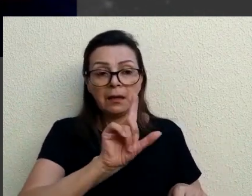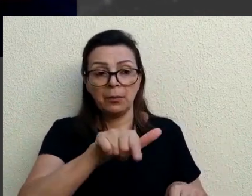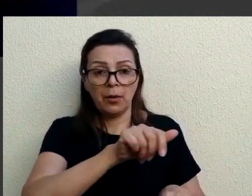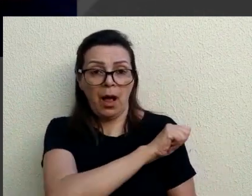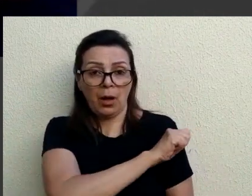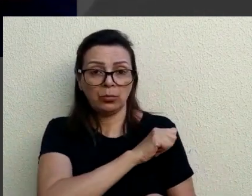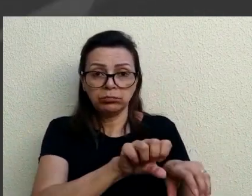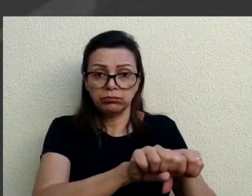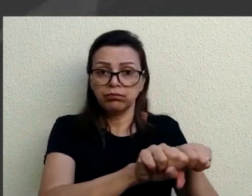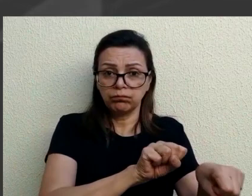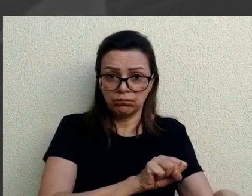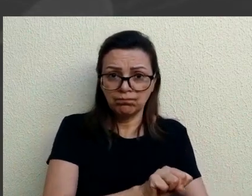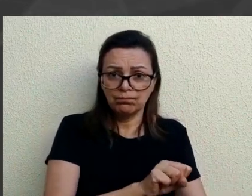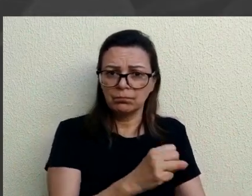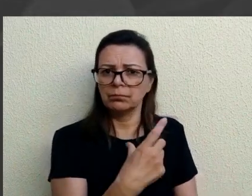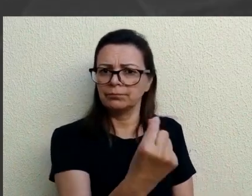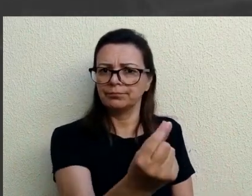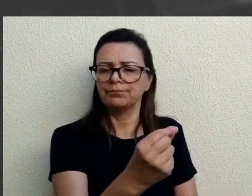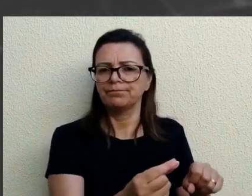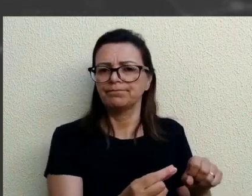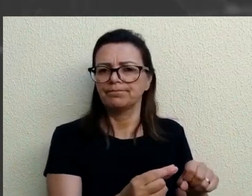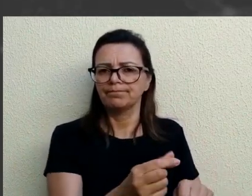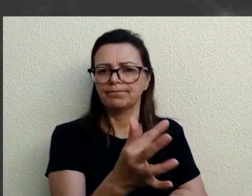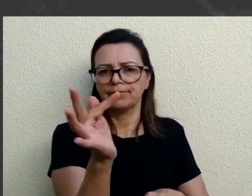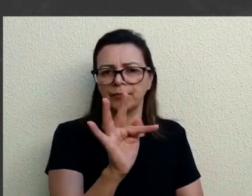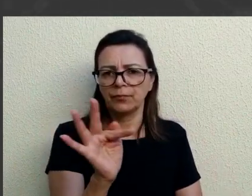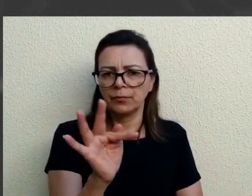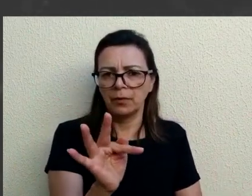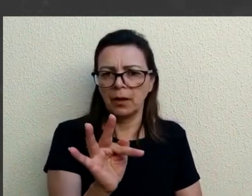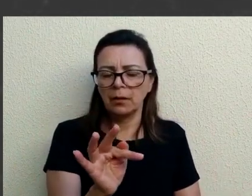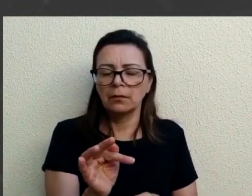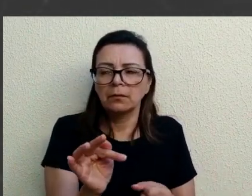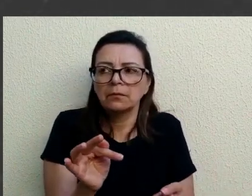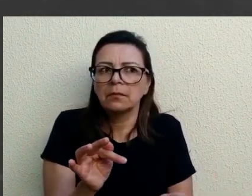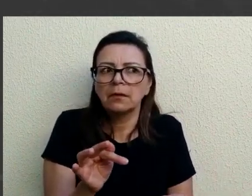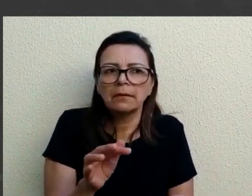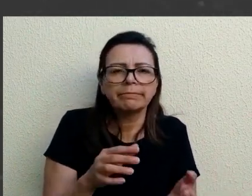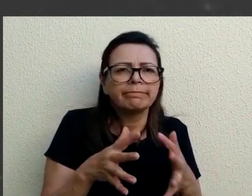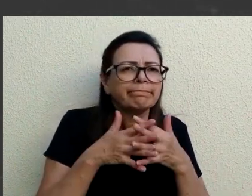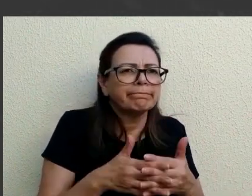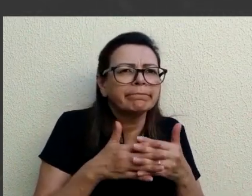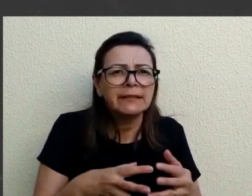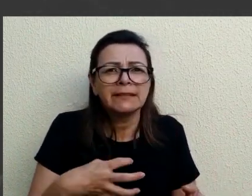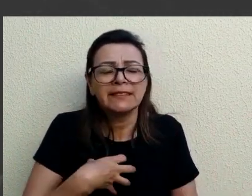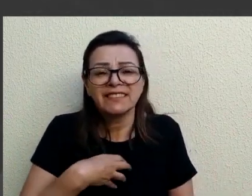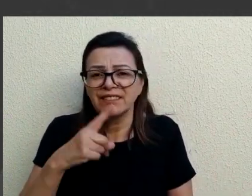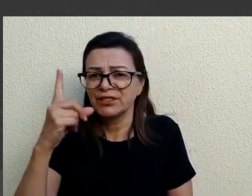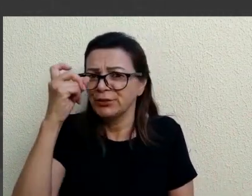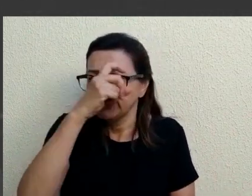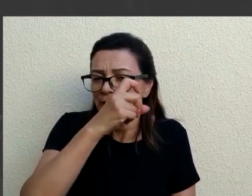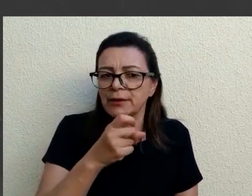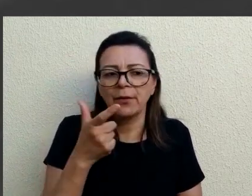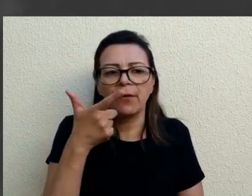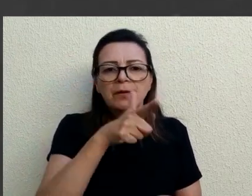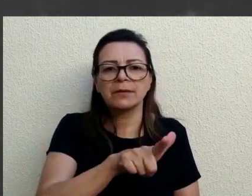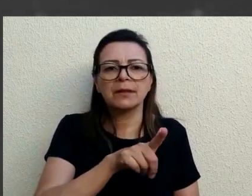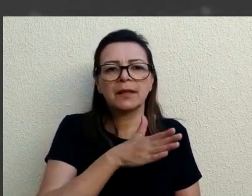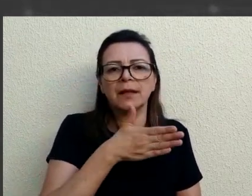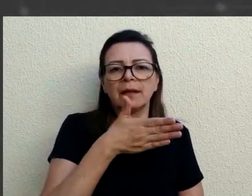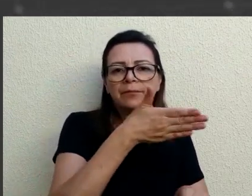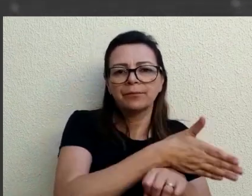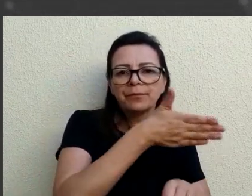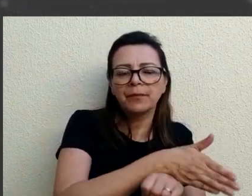quando se formam eles não tem uma dificuldade às vezes para se inserir no